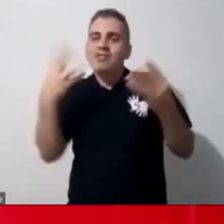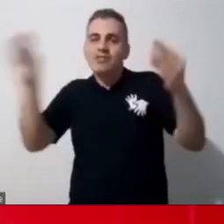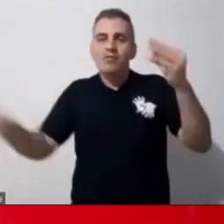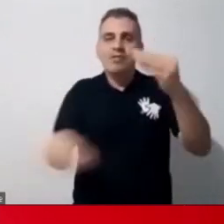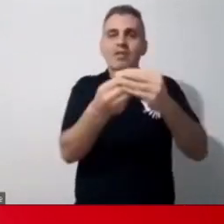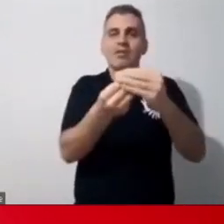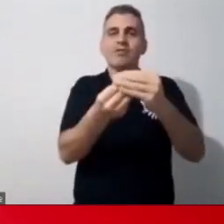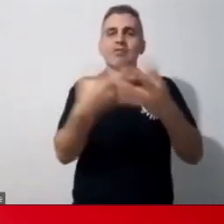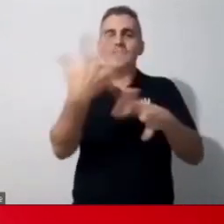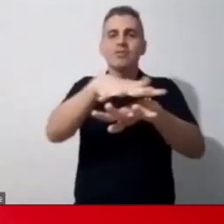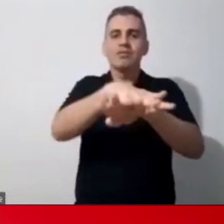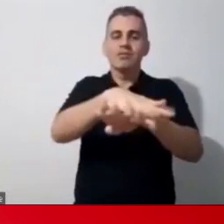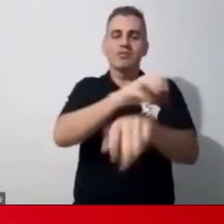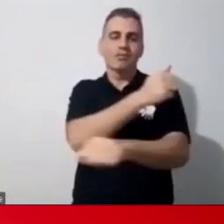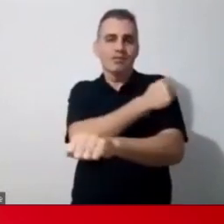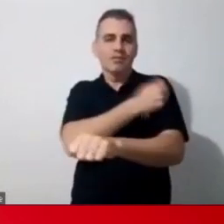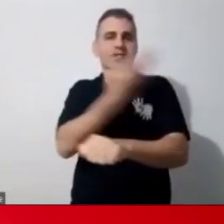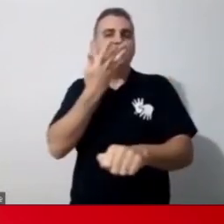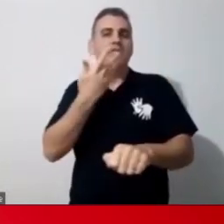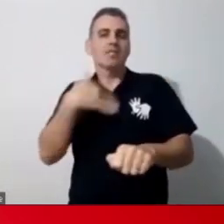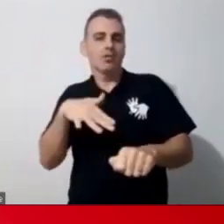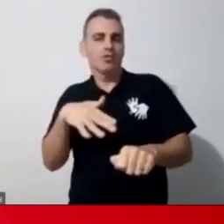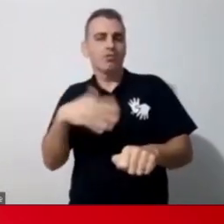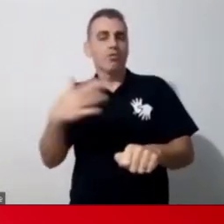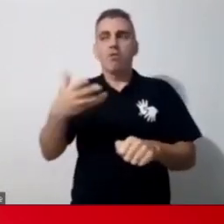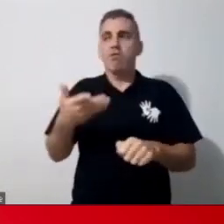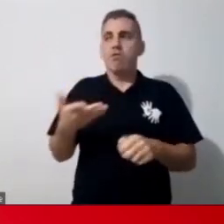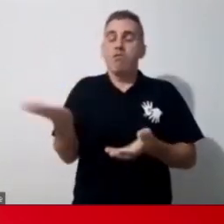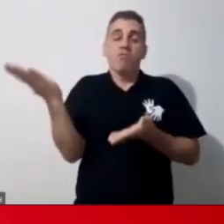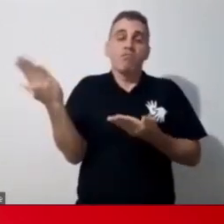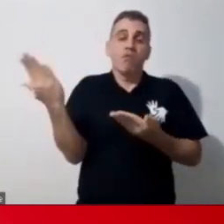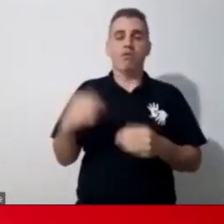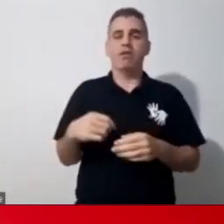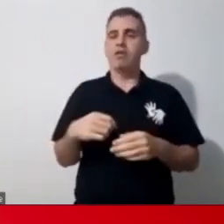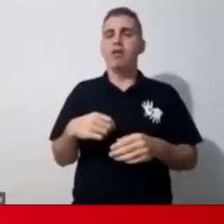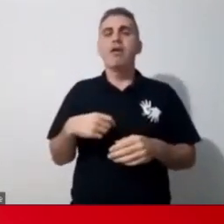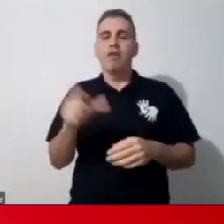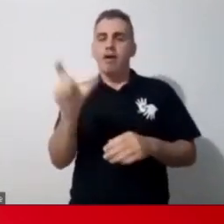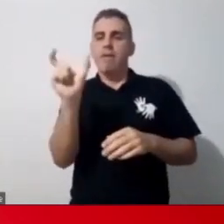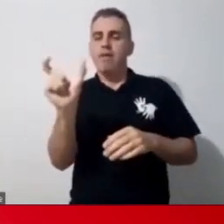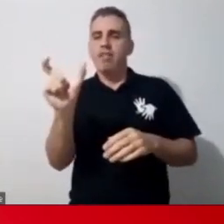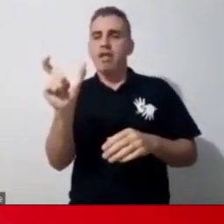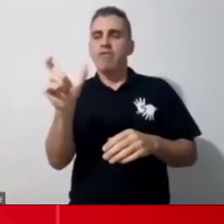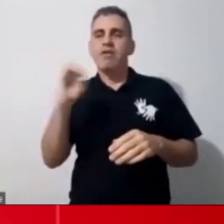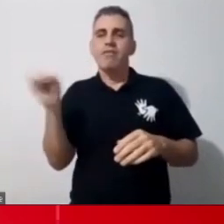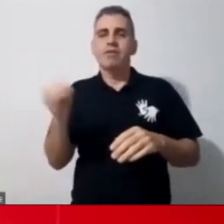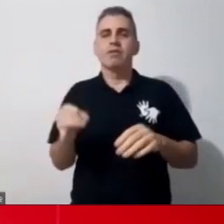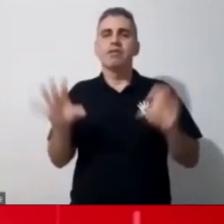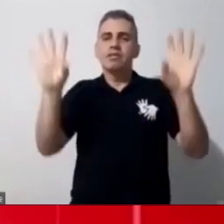criança, daquele aluno, então, assim, eu vou levar o detalhe, é uma palavra, assim, que eu, que eu vou carregar comigo, assim,